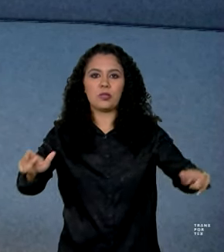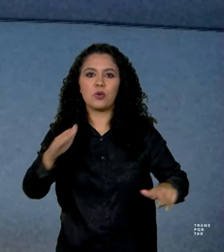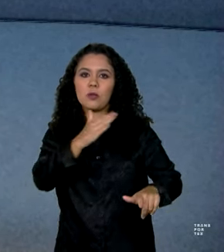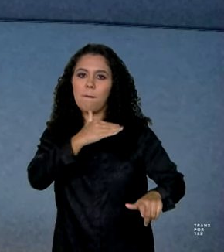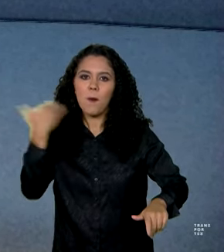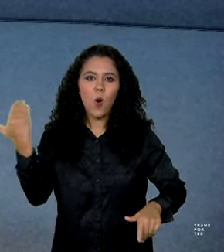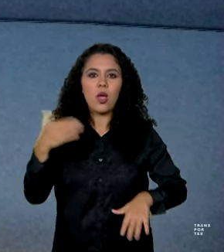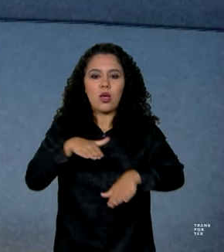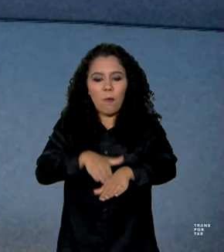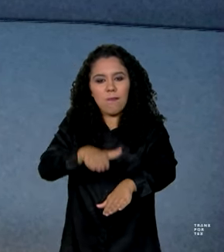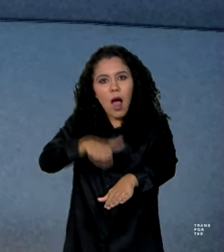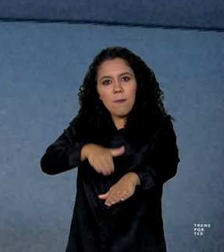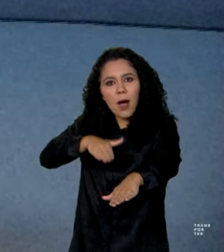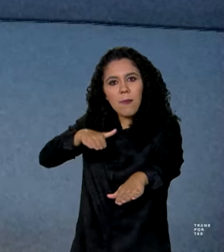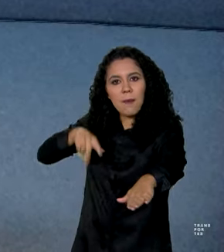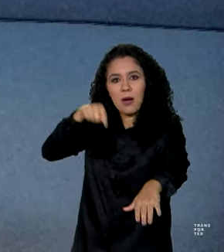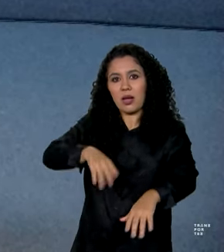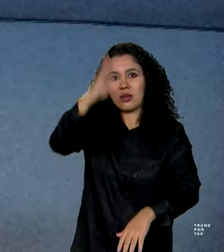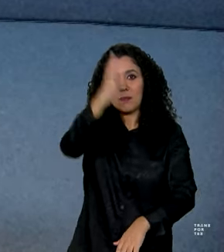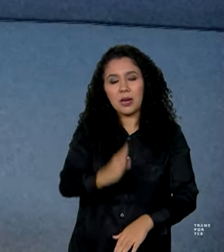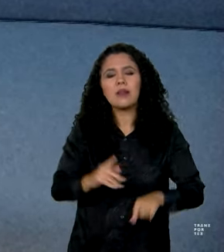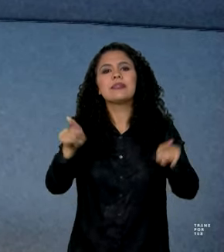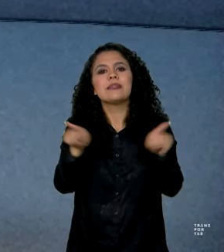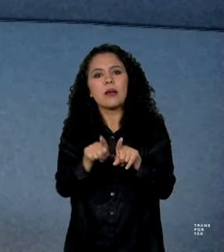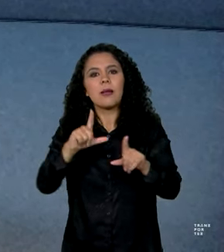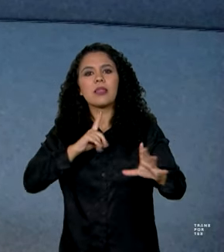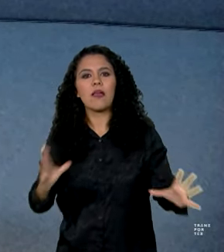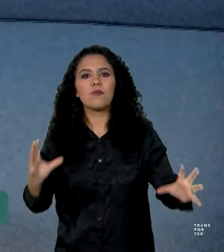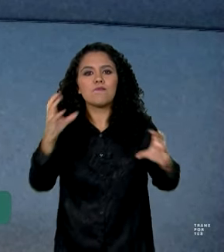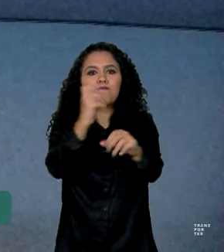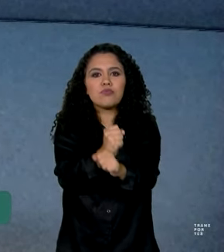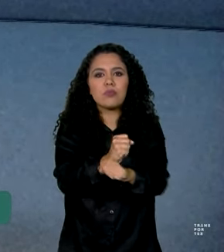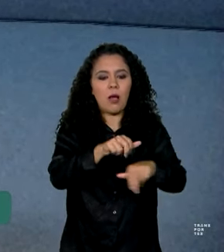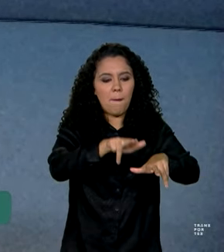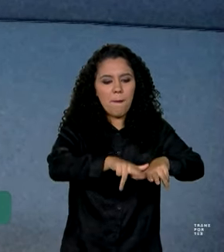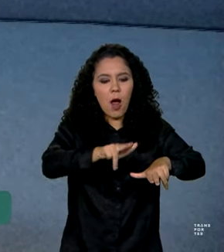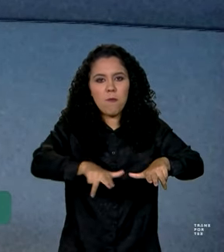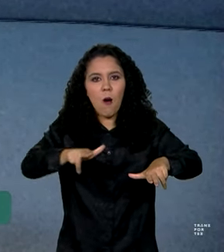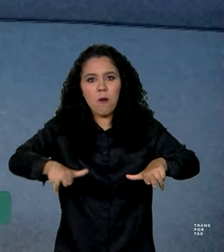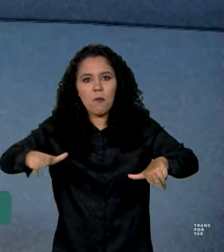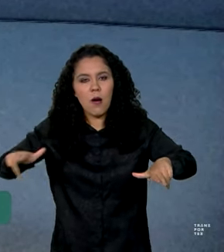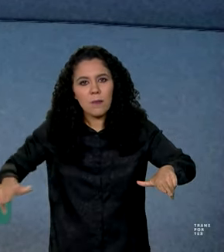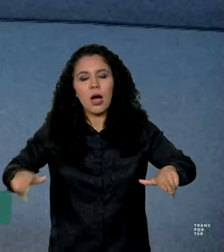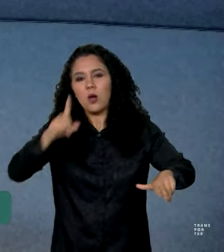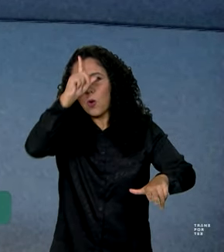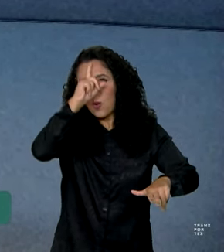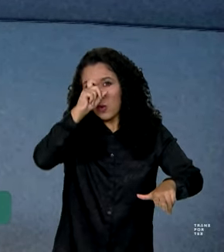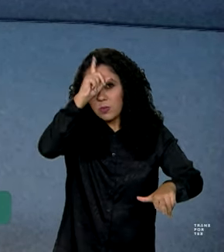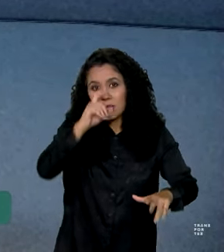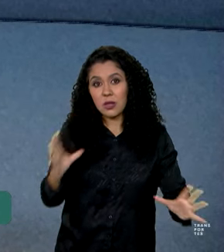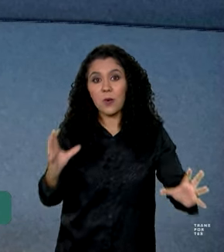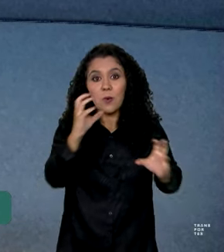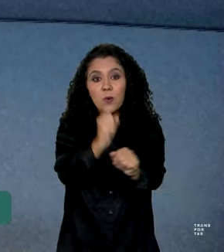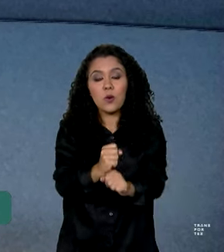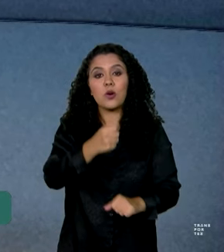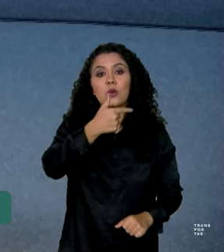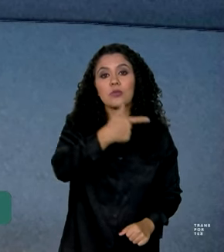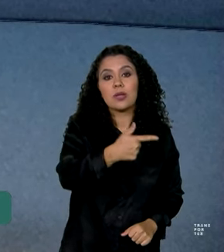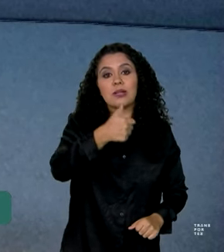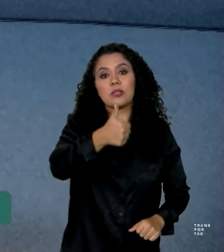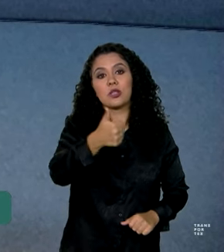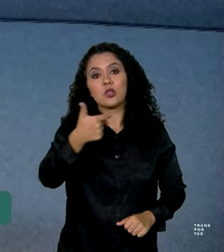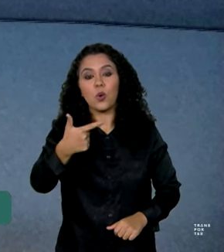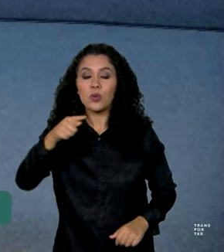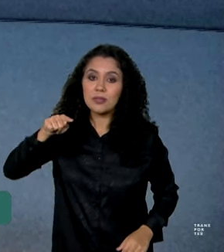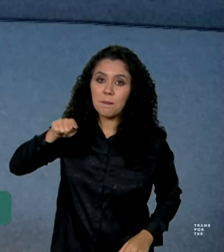Brasil, e nós tivemos uma internação, nós contamos as nossas internações, em torno de 212 mil